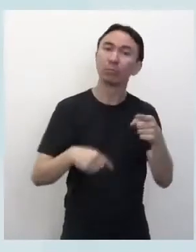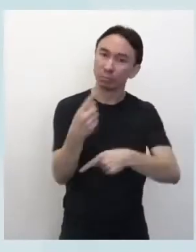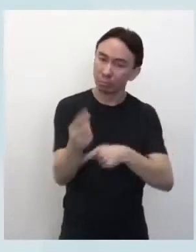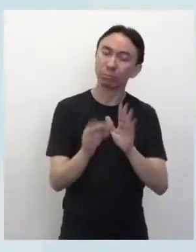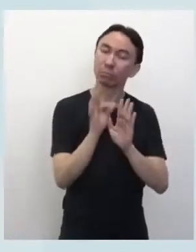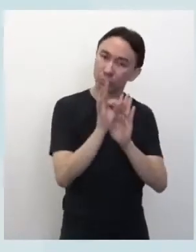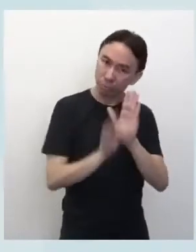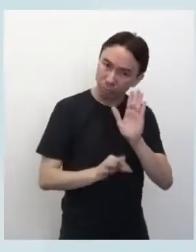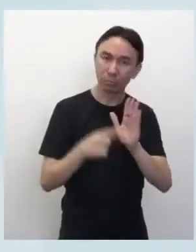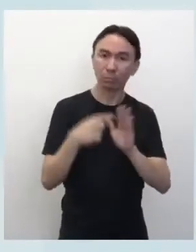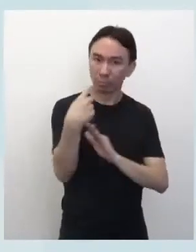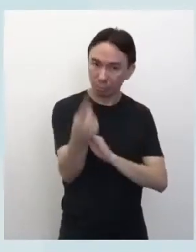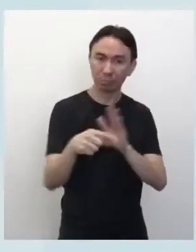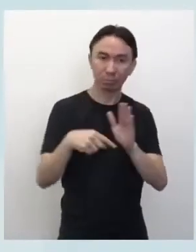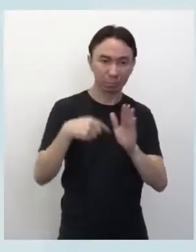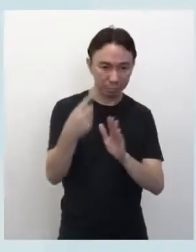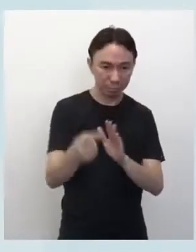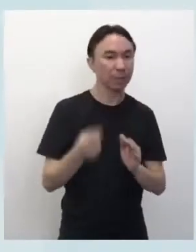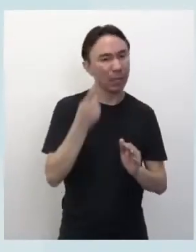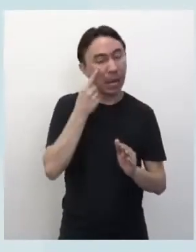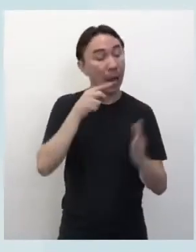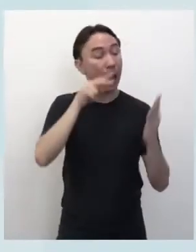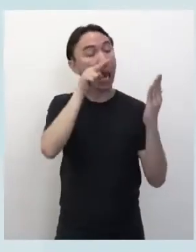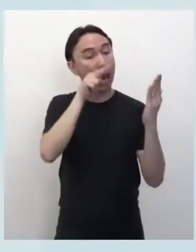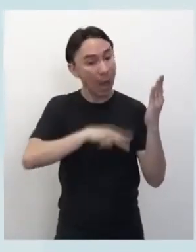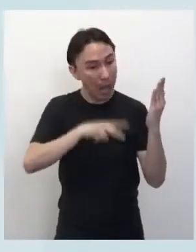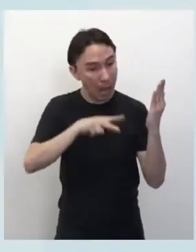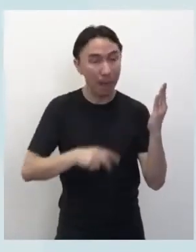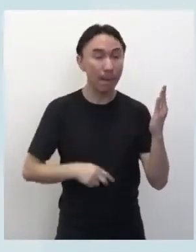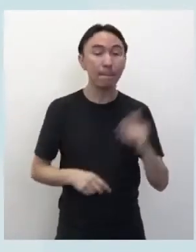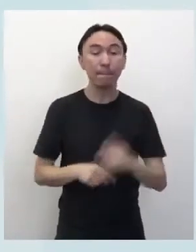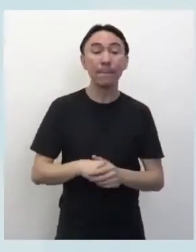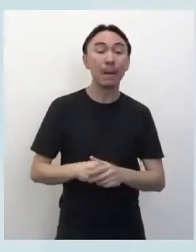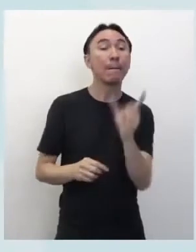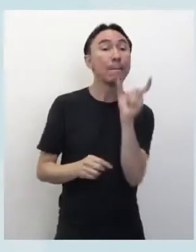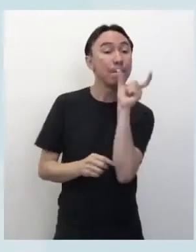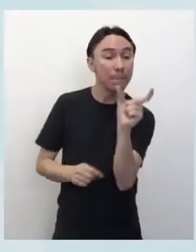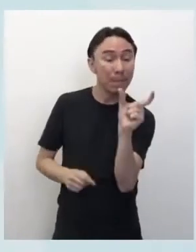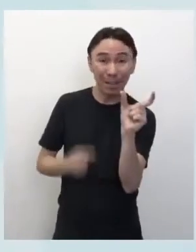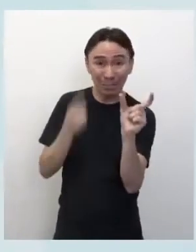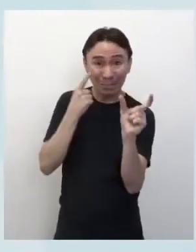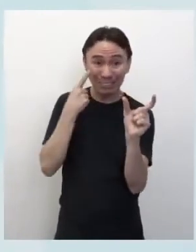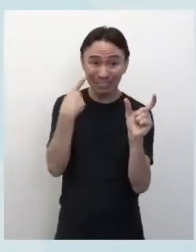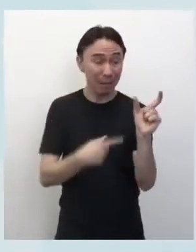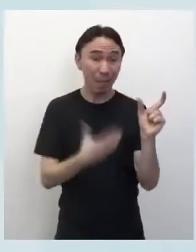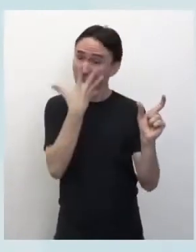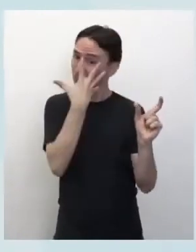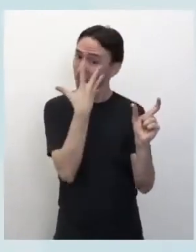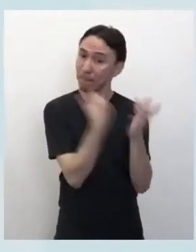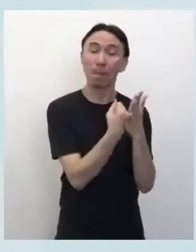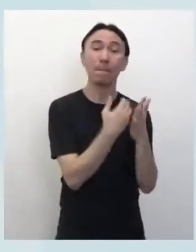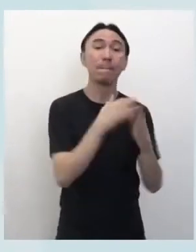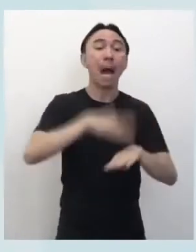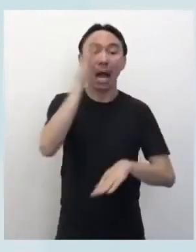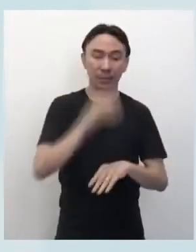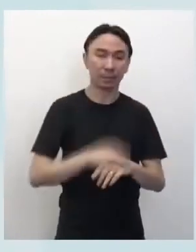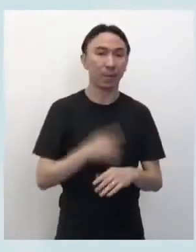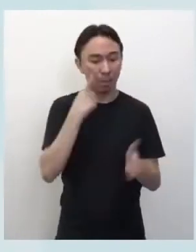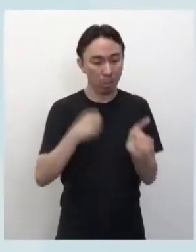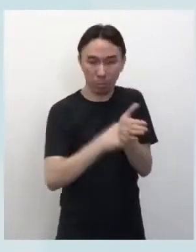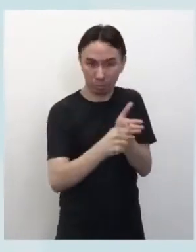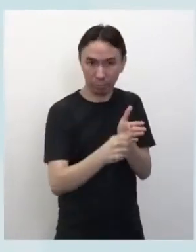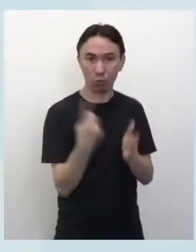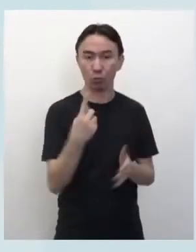ir com calma, tá bom? Então façam a leitura, grifem quais palavras lhe chamam mais a atenção, tá? Um minutinho para vocês